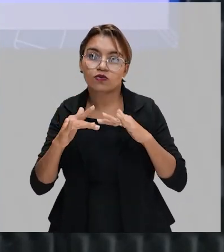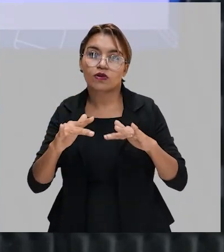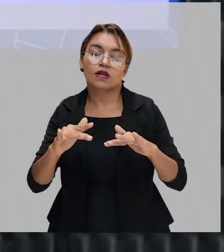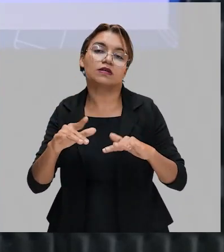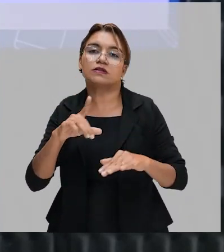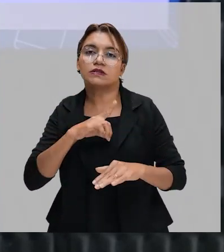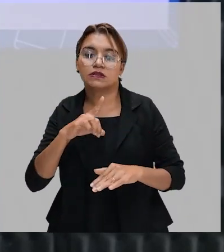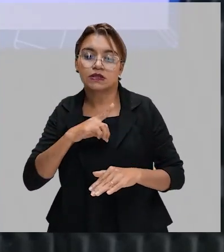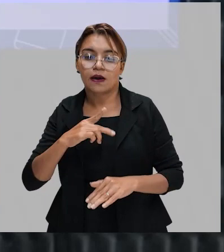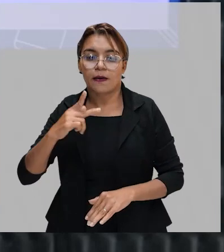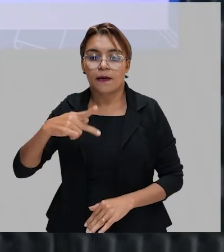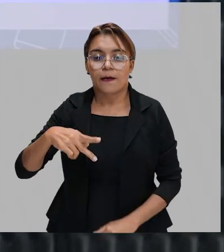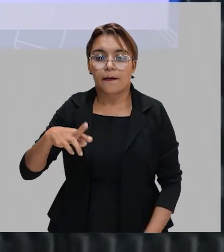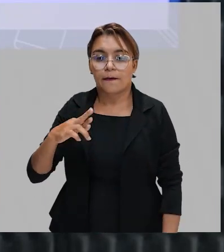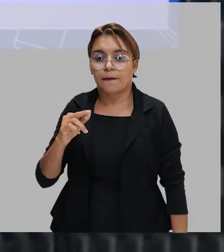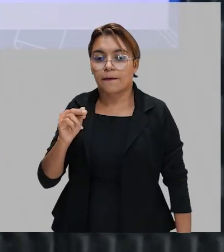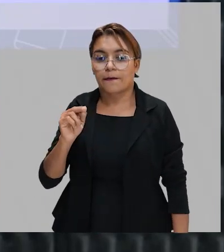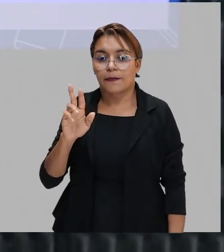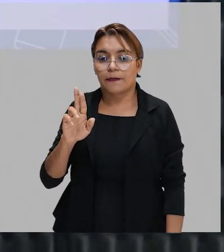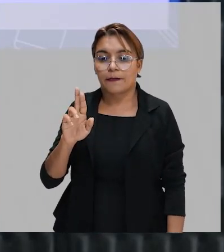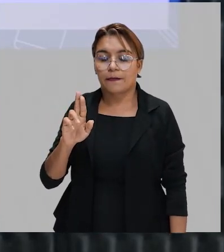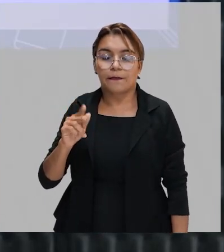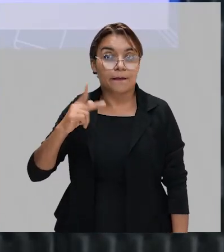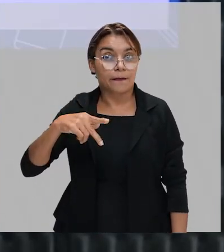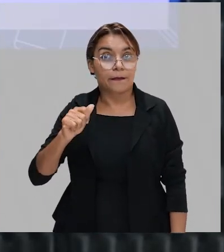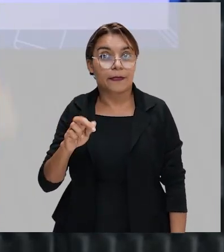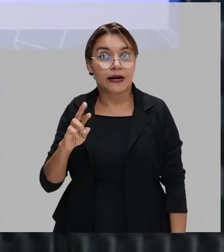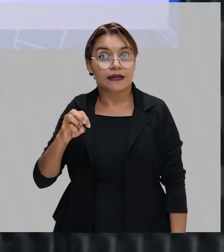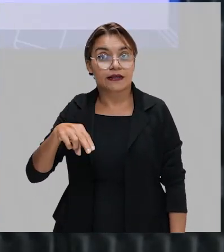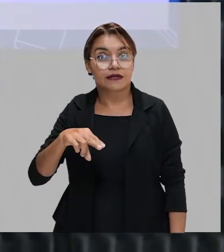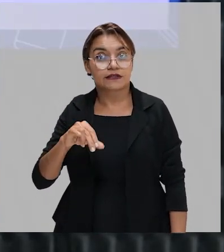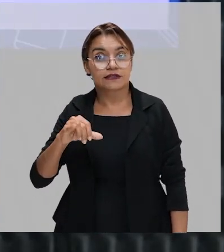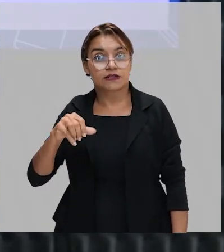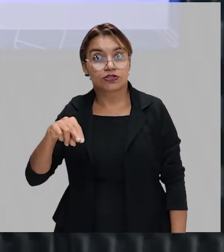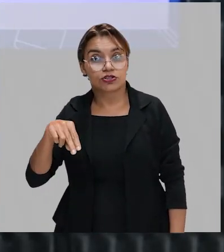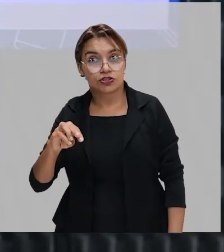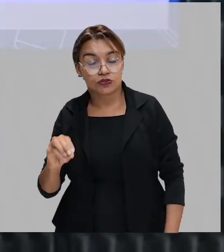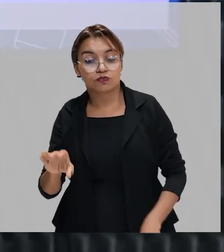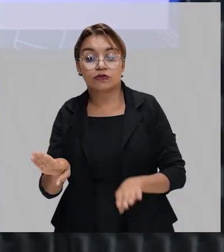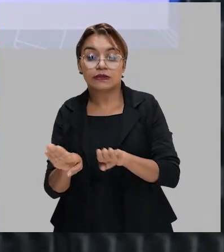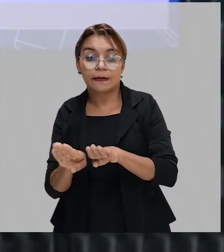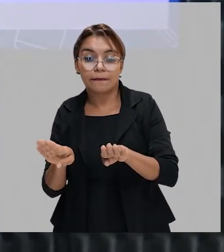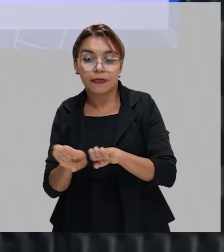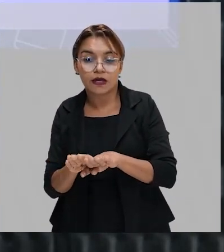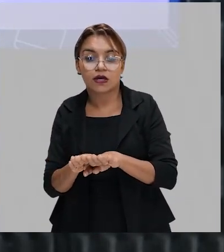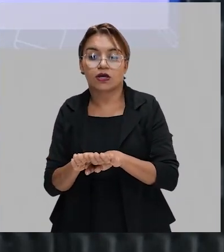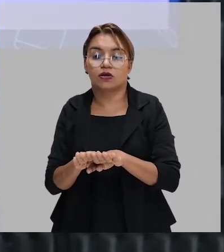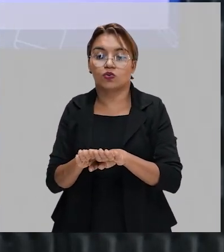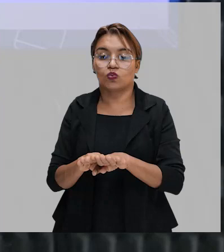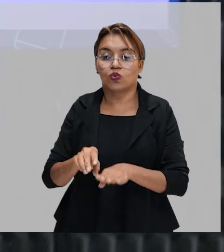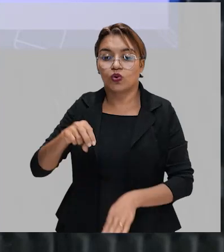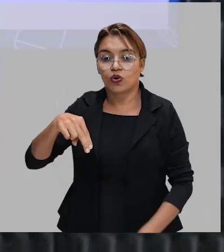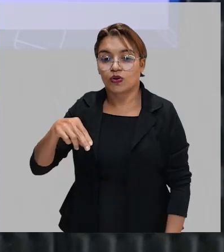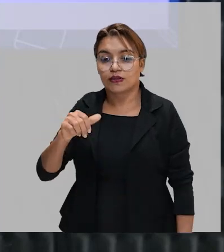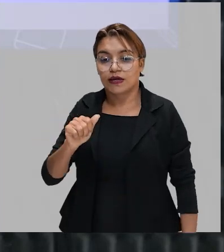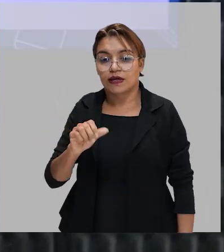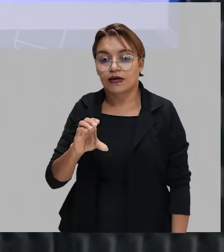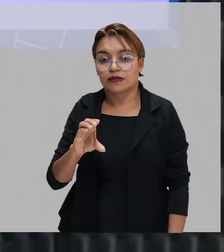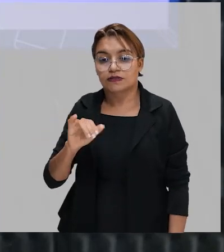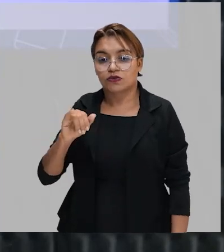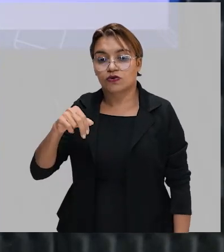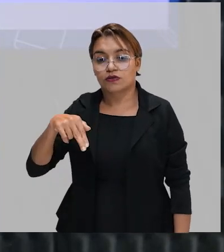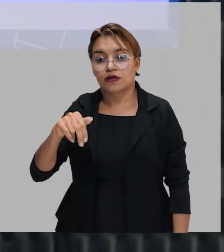Aí a gente tem o parnazenismo, o simbolismo e também o nacionalismo ufanista, né?